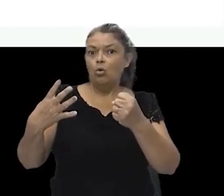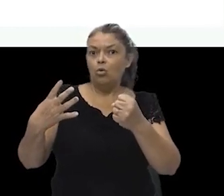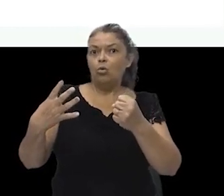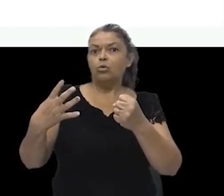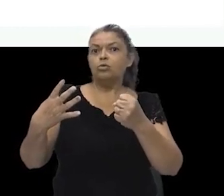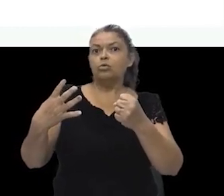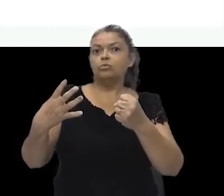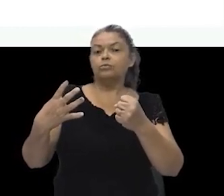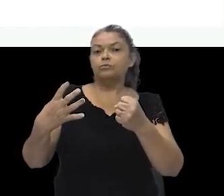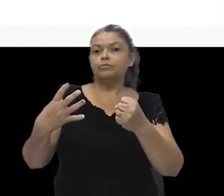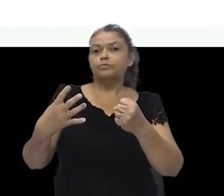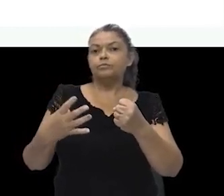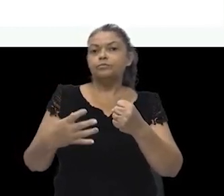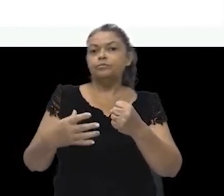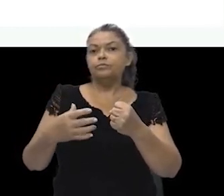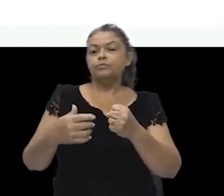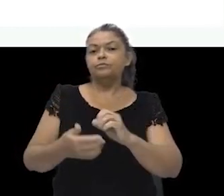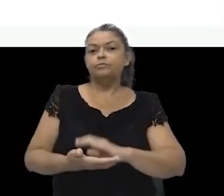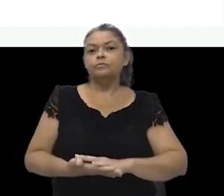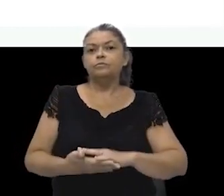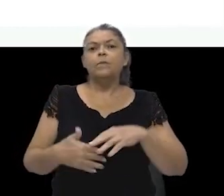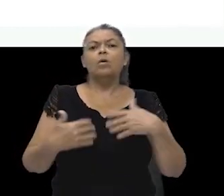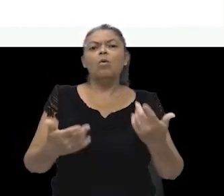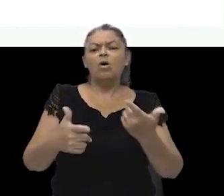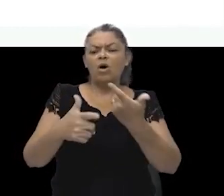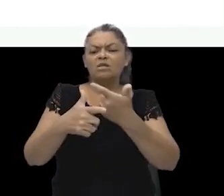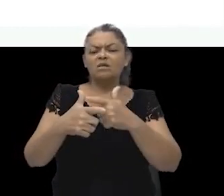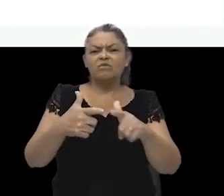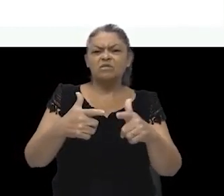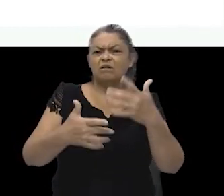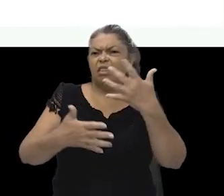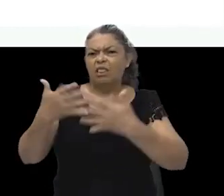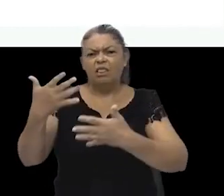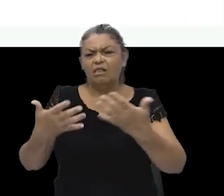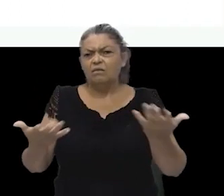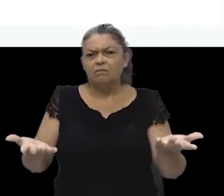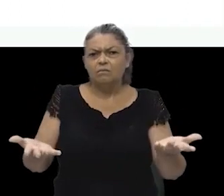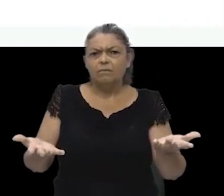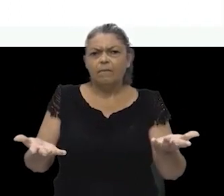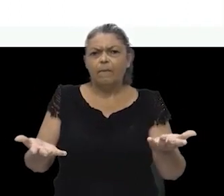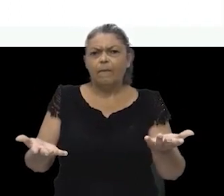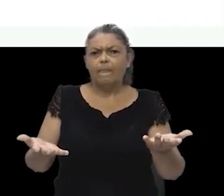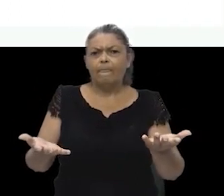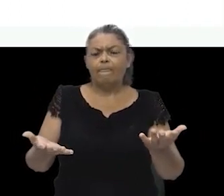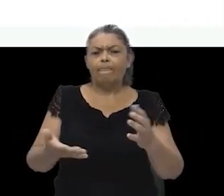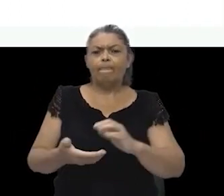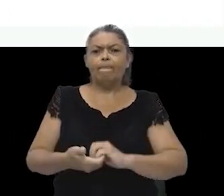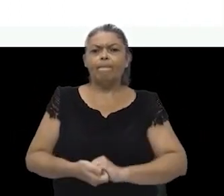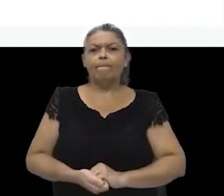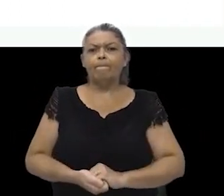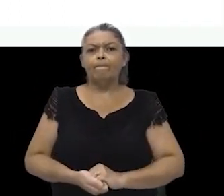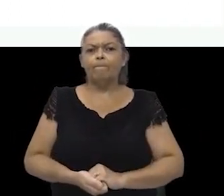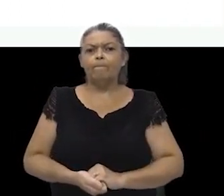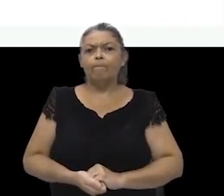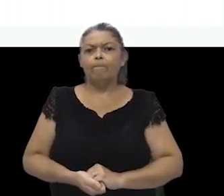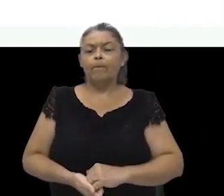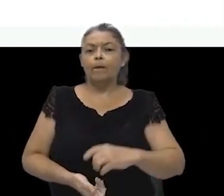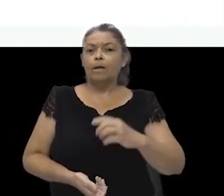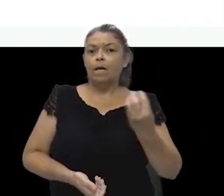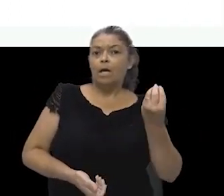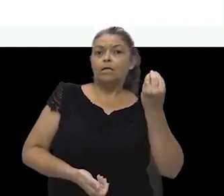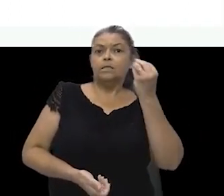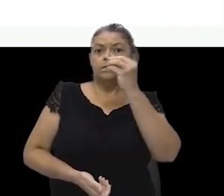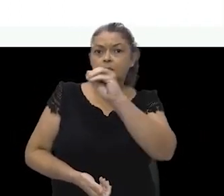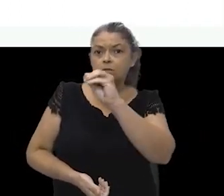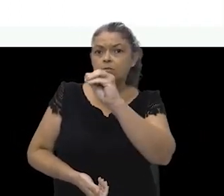10, 2. Ah, Danda, a divisão ainda não teve o resto 0. Então acrescenta-se um